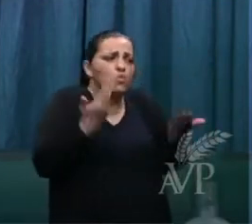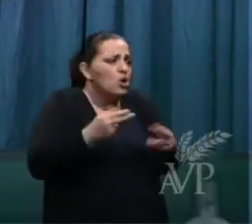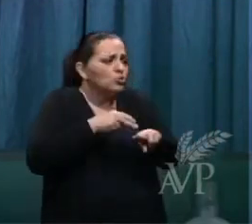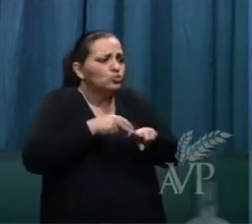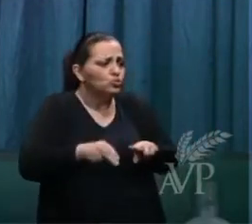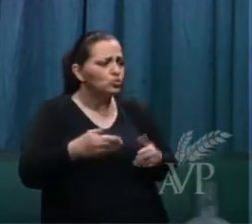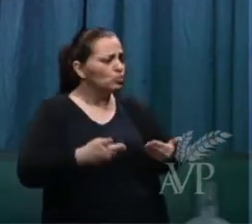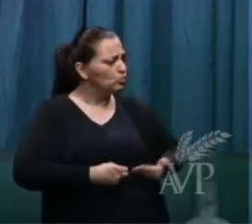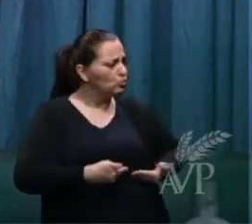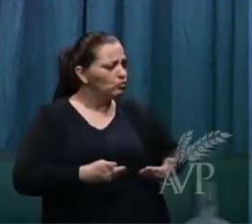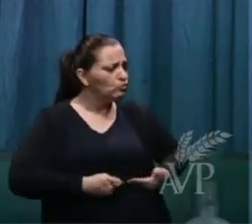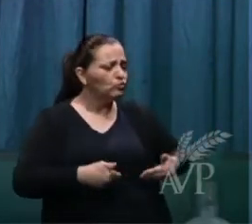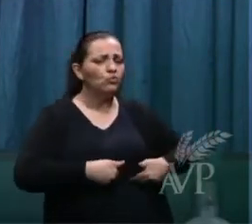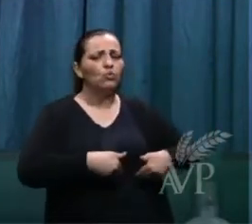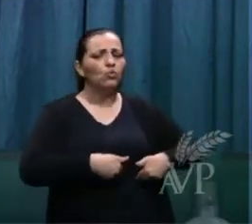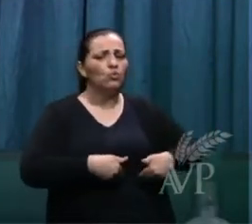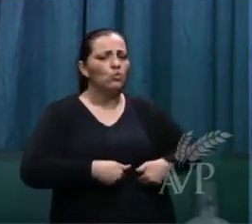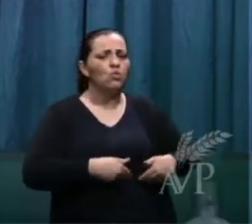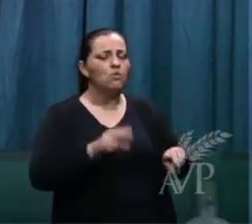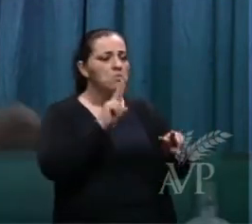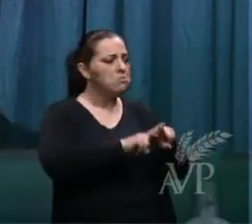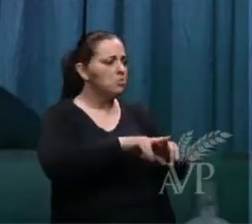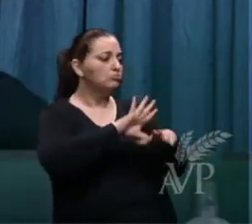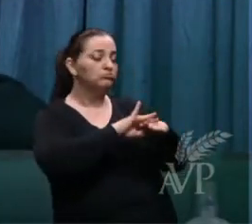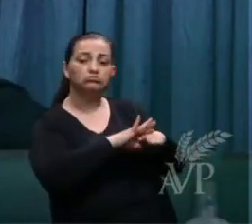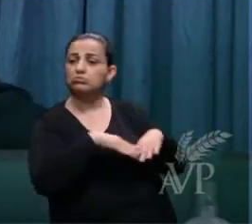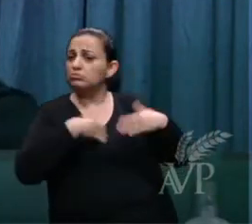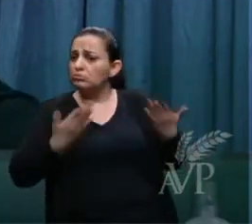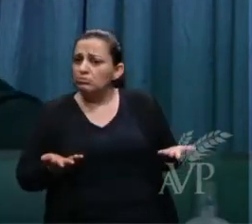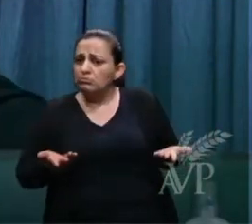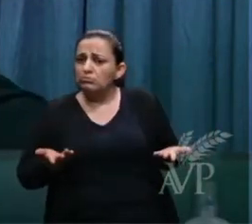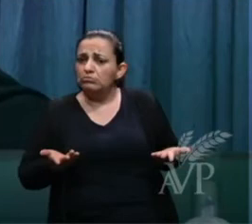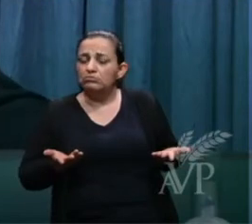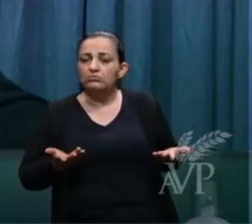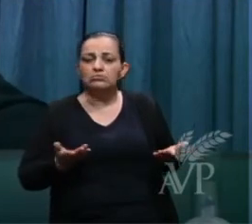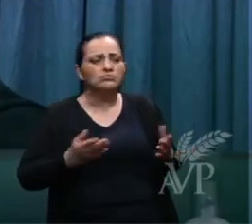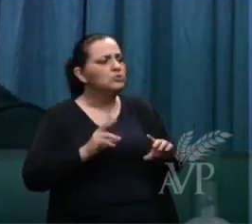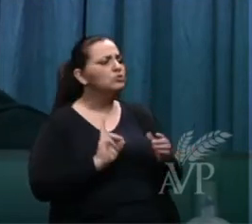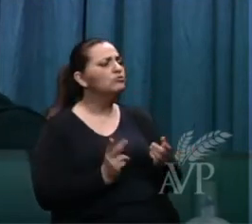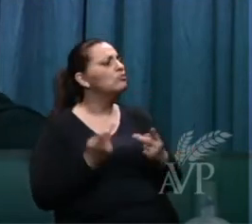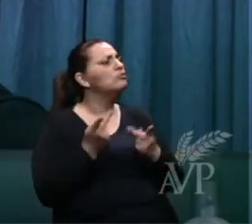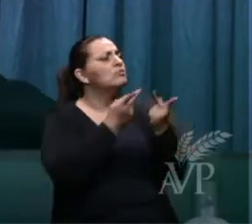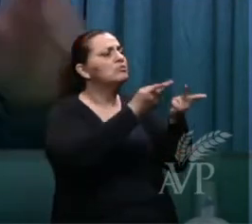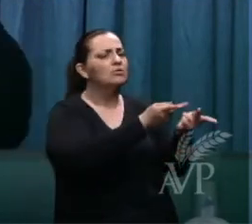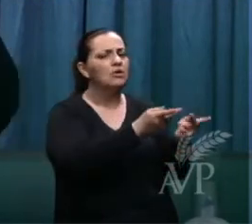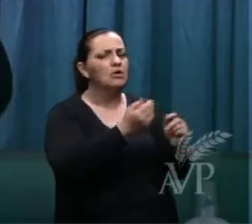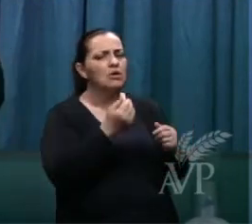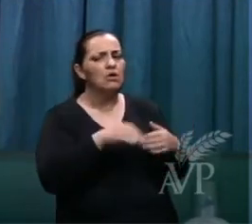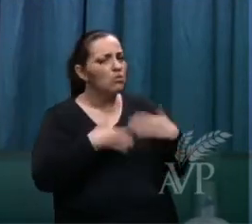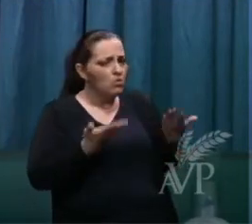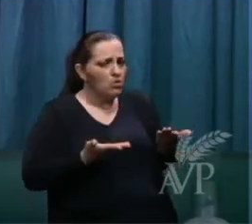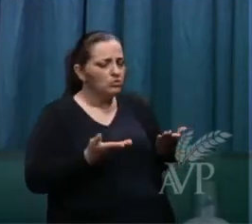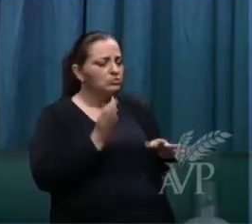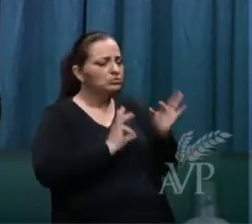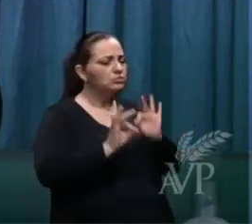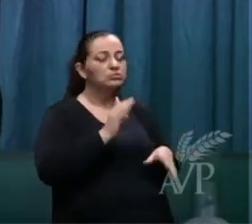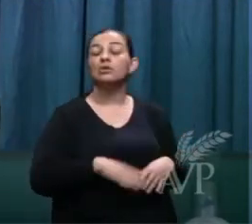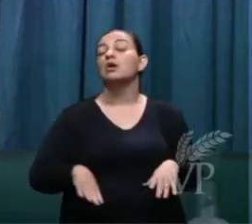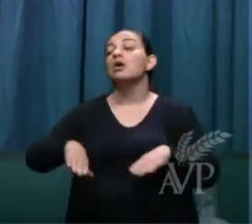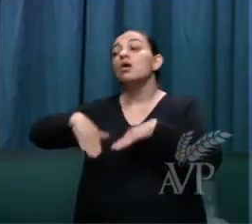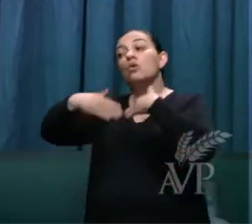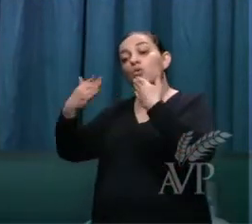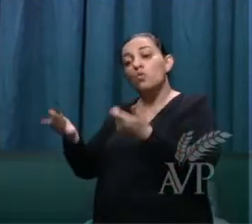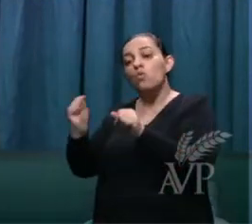com fome ou preso ou doente e fomos te visitar quando fizestes a um